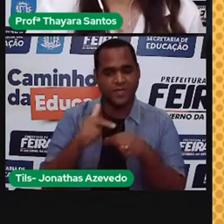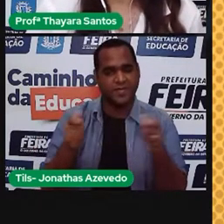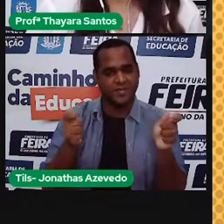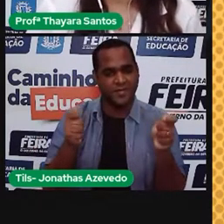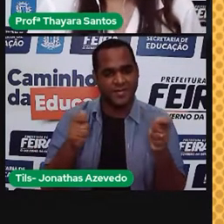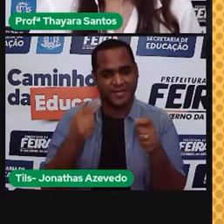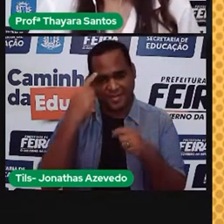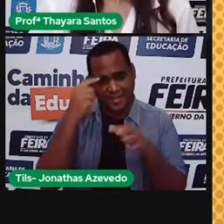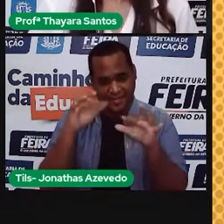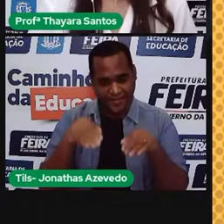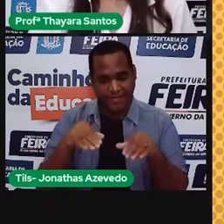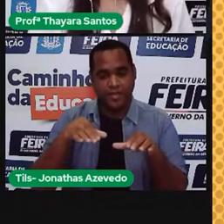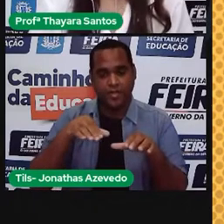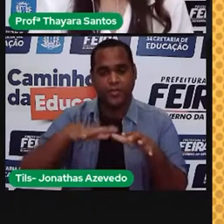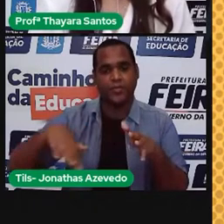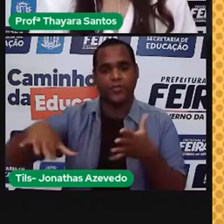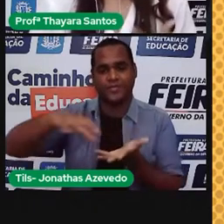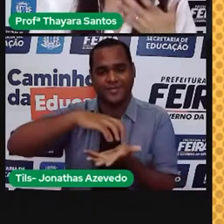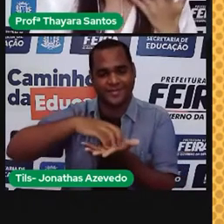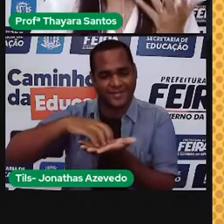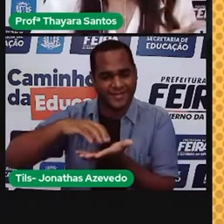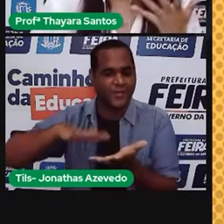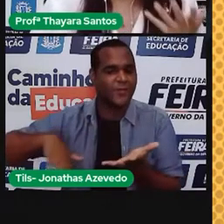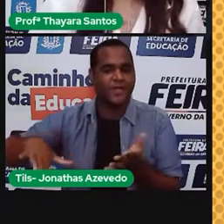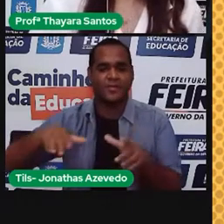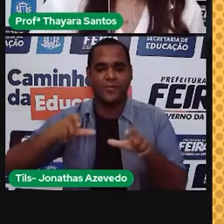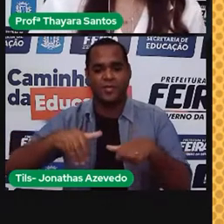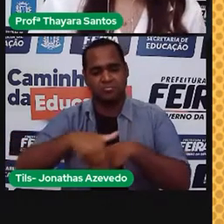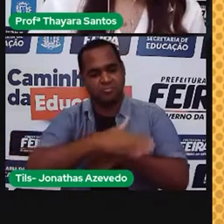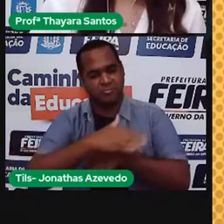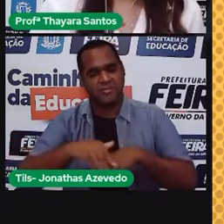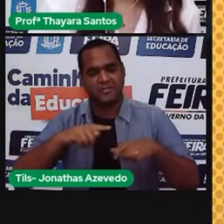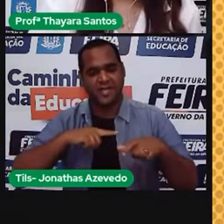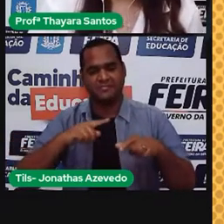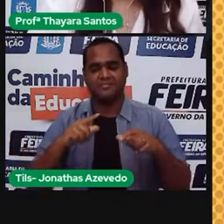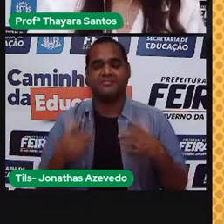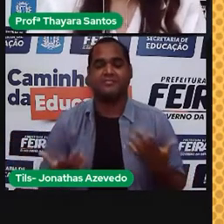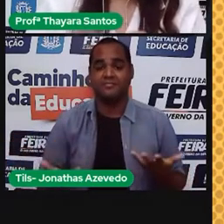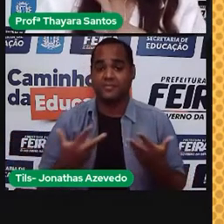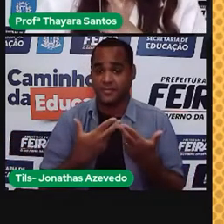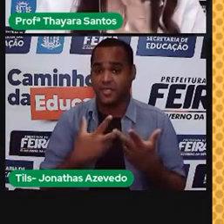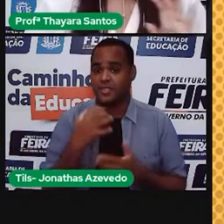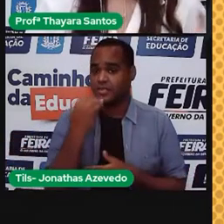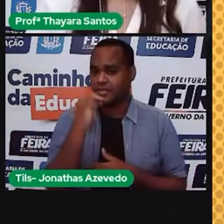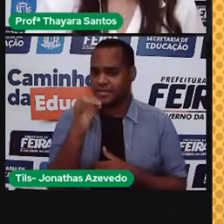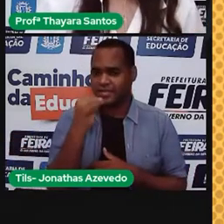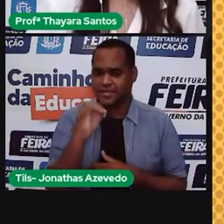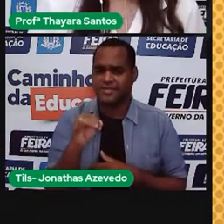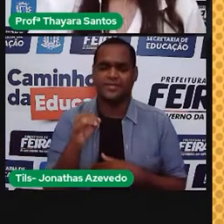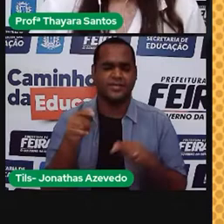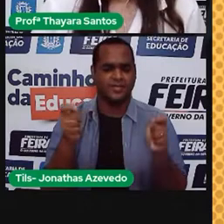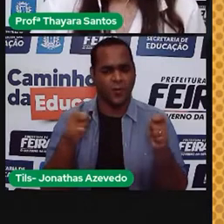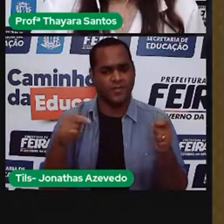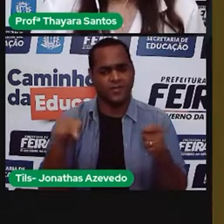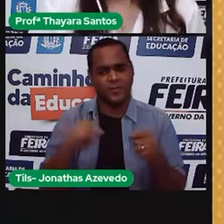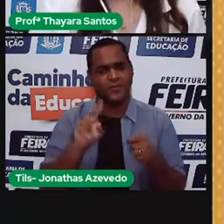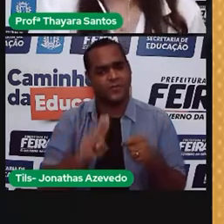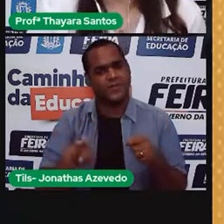nos grandes centros urbanos. Então, hoje em dia, a gente é muito dependente da energia elétrica, a gente utiliza ela para tudo.